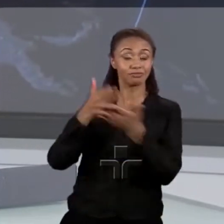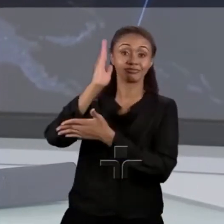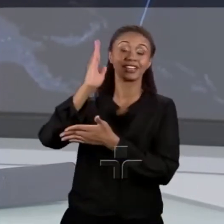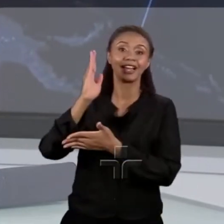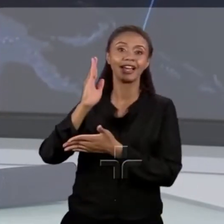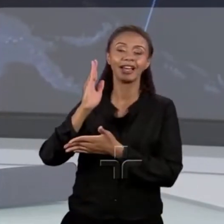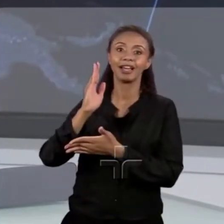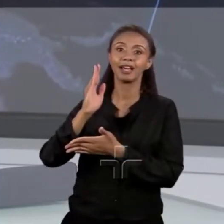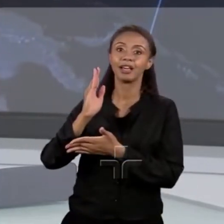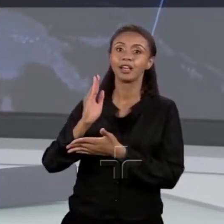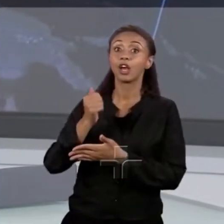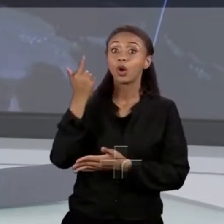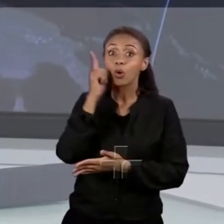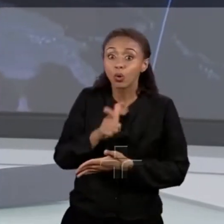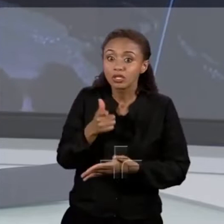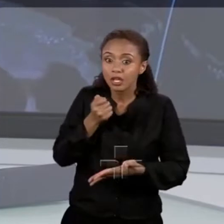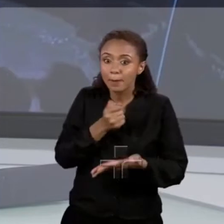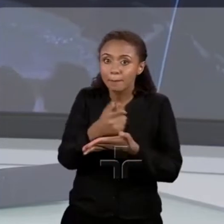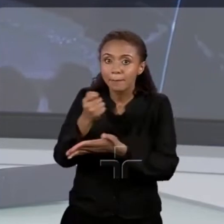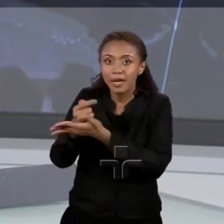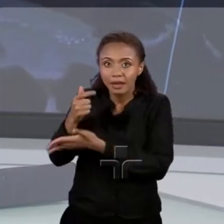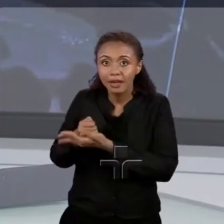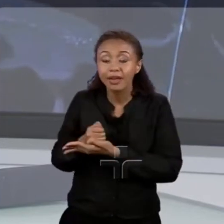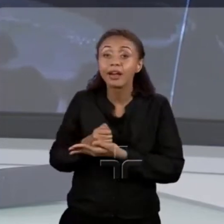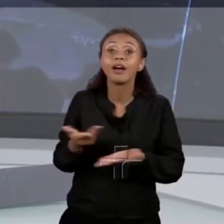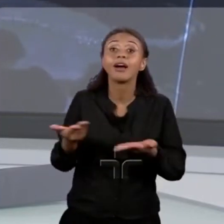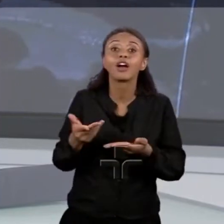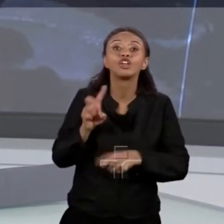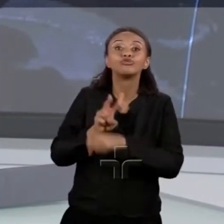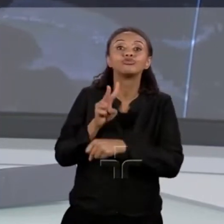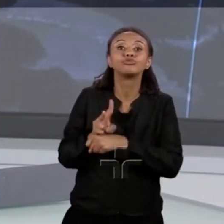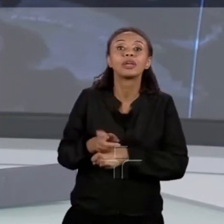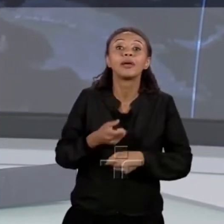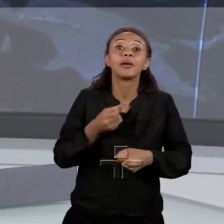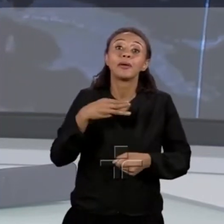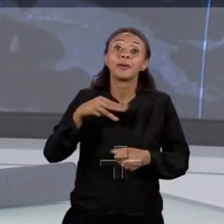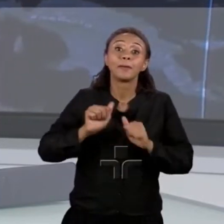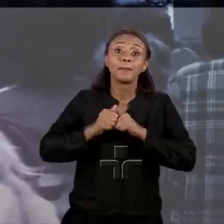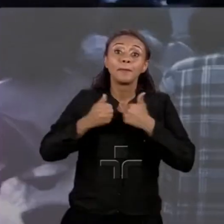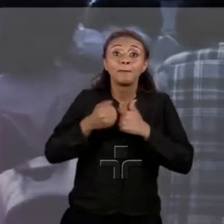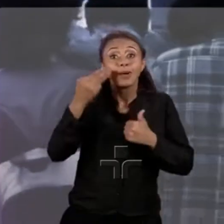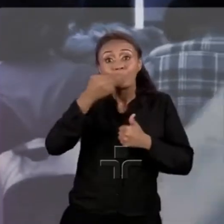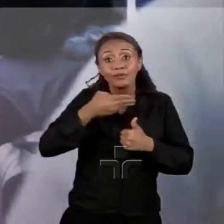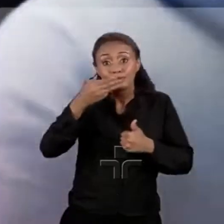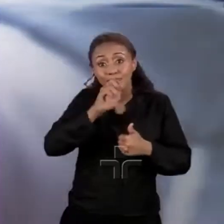Para pagar as despesas, ela vende pão de mel e também conta com a ajuda dos amigos.